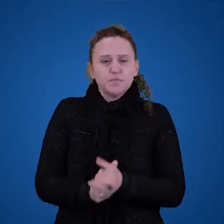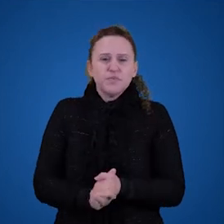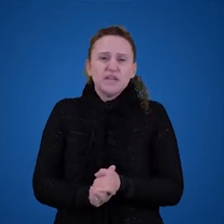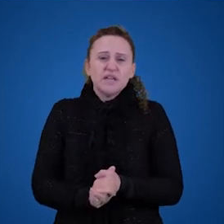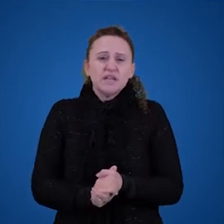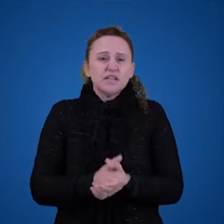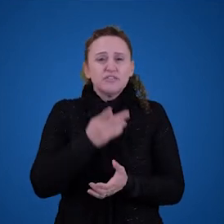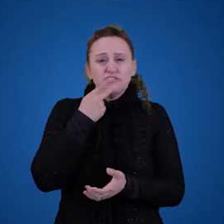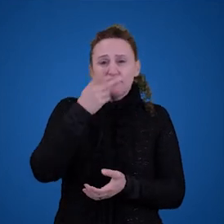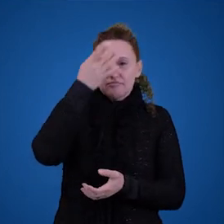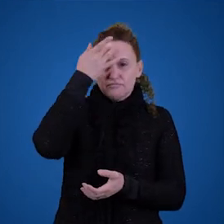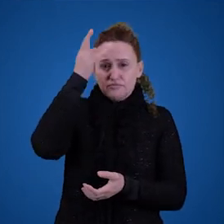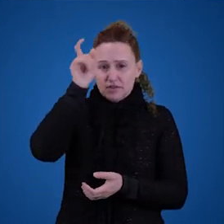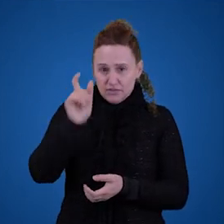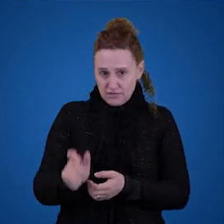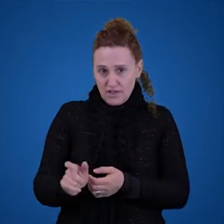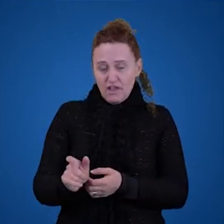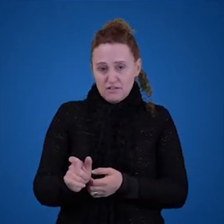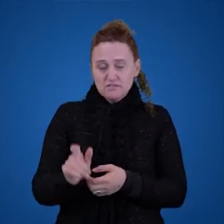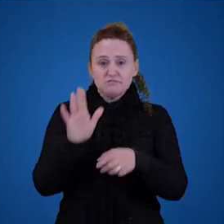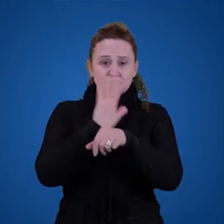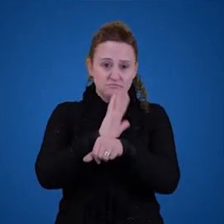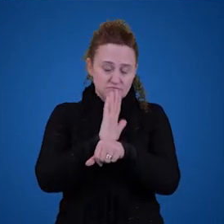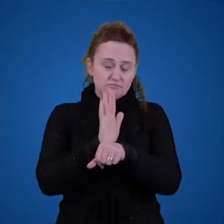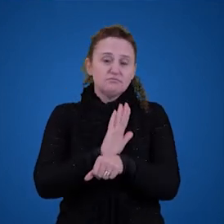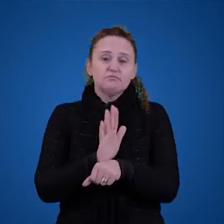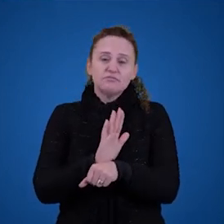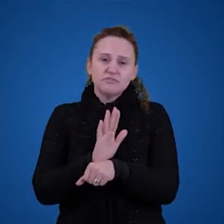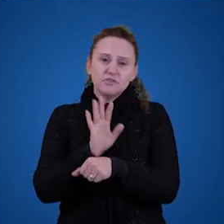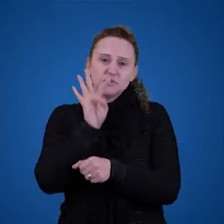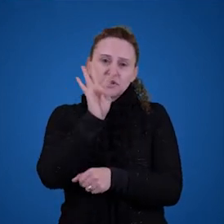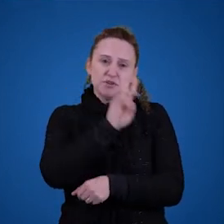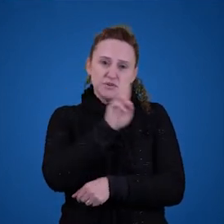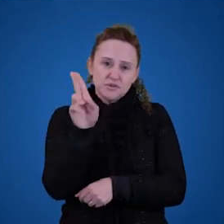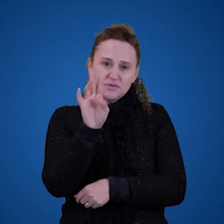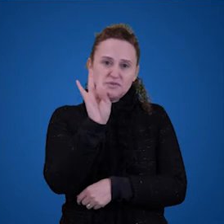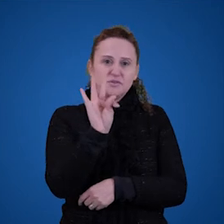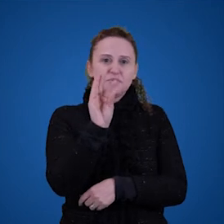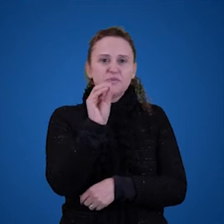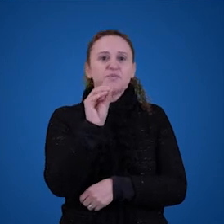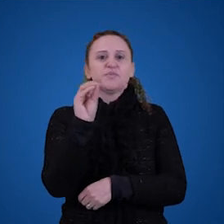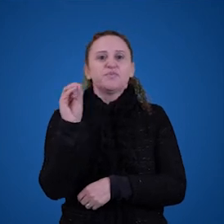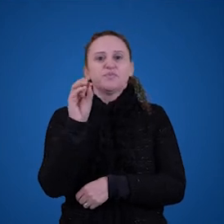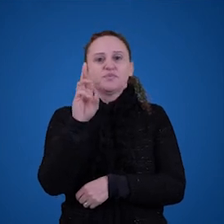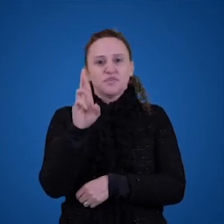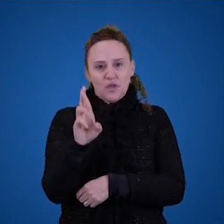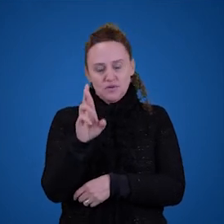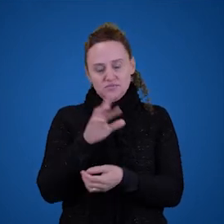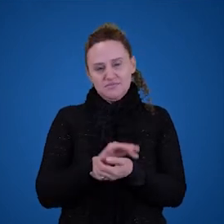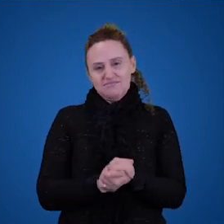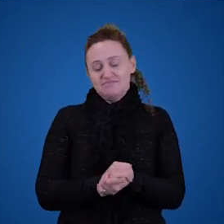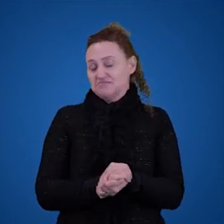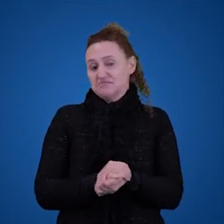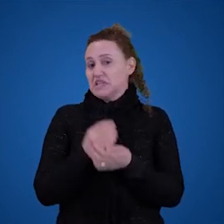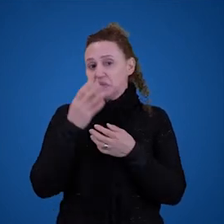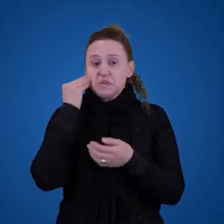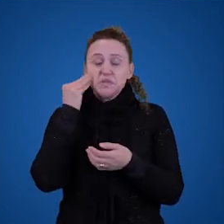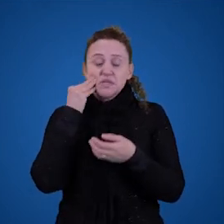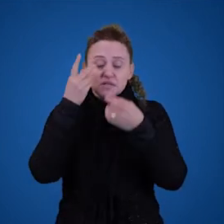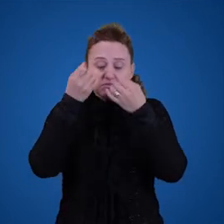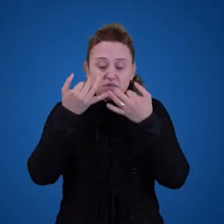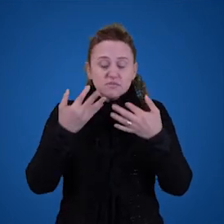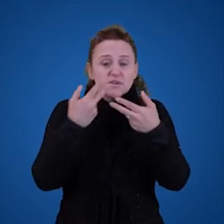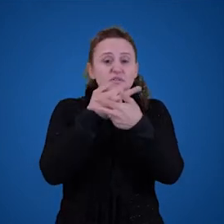personagem mítico, sobre o martelo mítico, e tentando dar explicações sobre ele. E isso é uma coisa natural. As pessoas